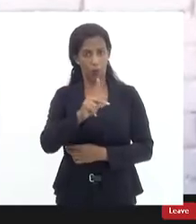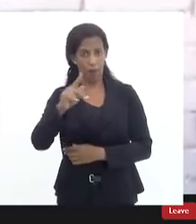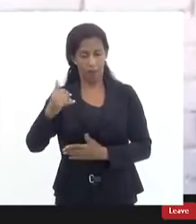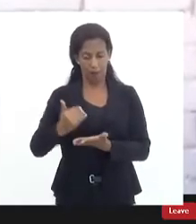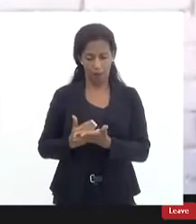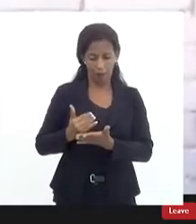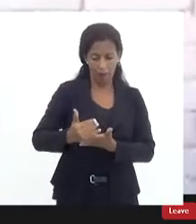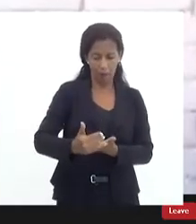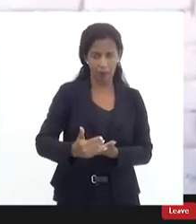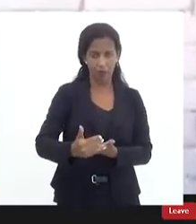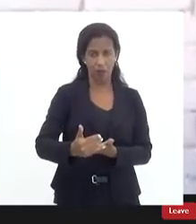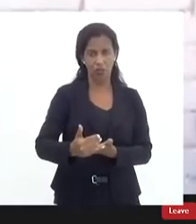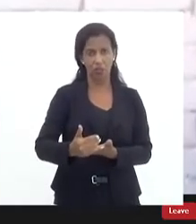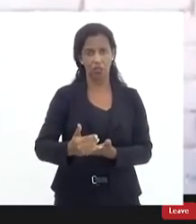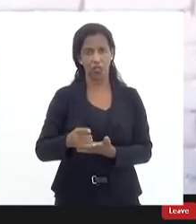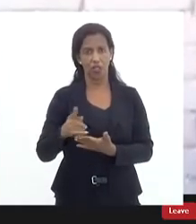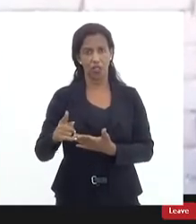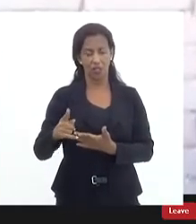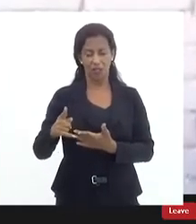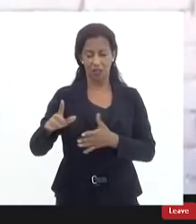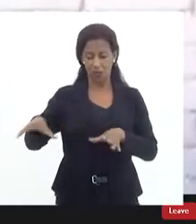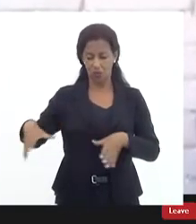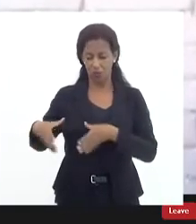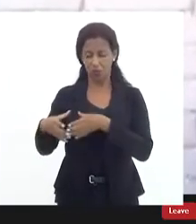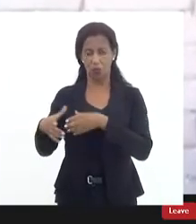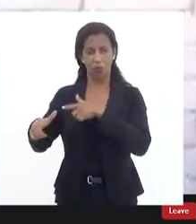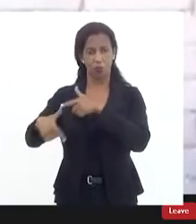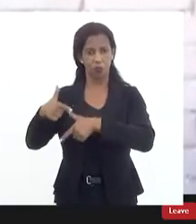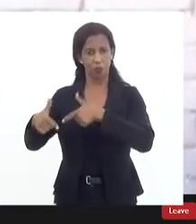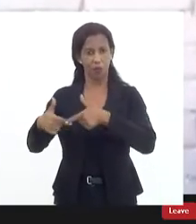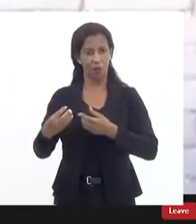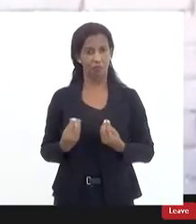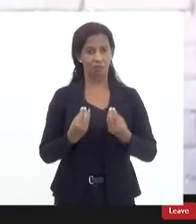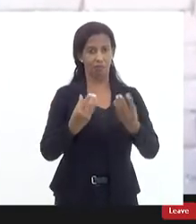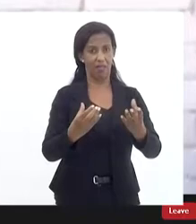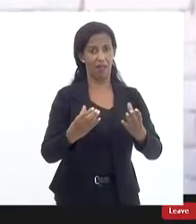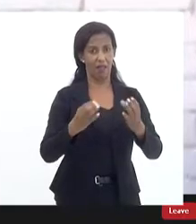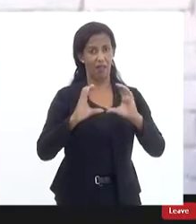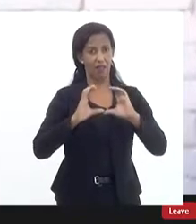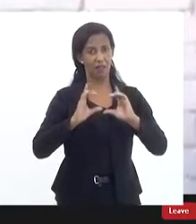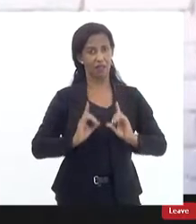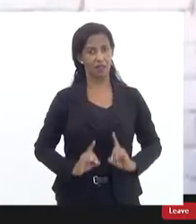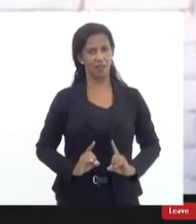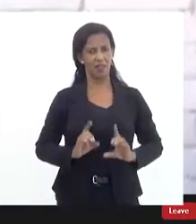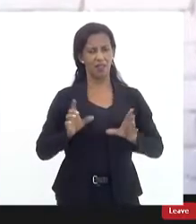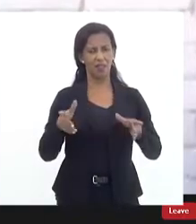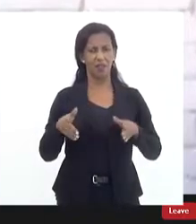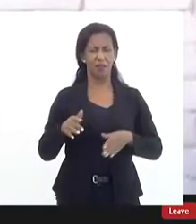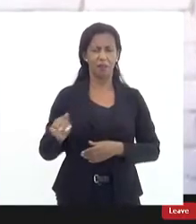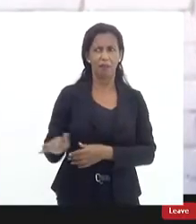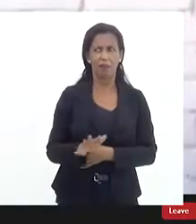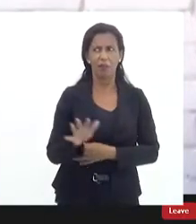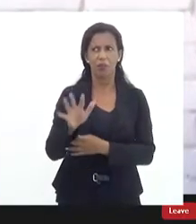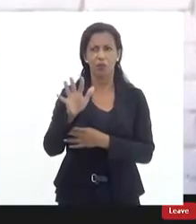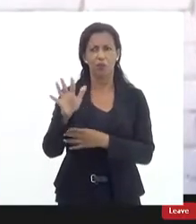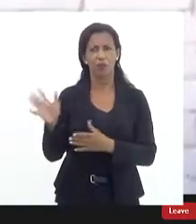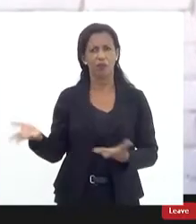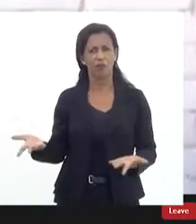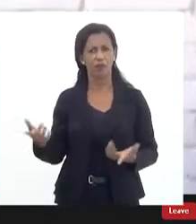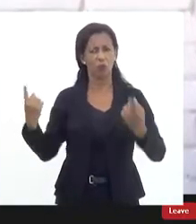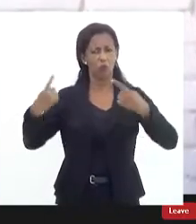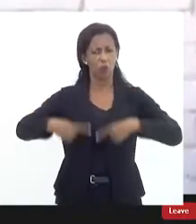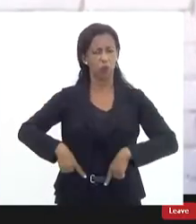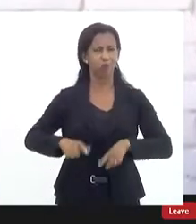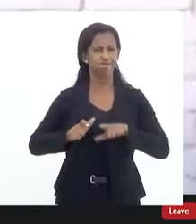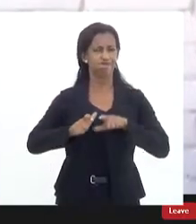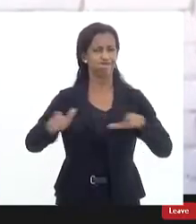do seu braço armado trazer o exercício da cidadania para os favelados e faveladas há um desafio